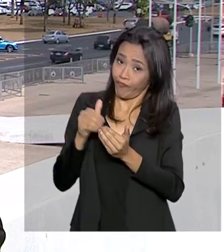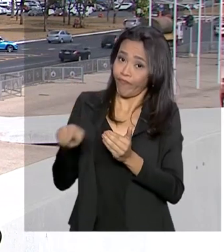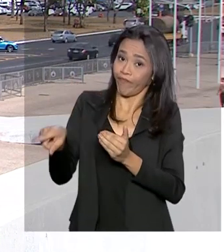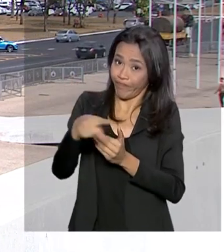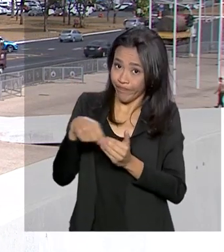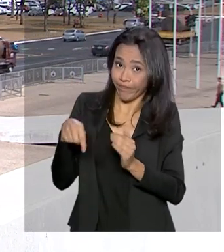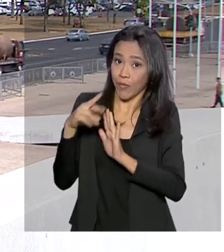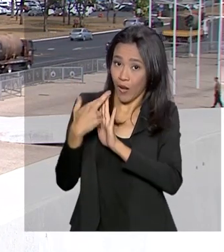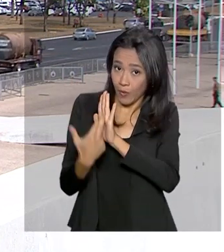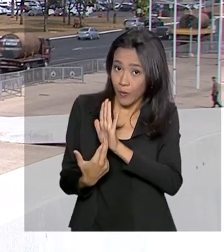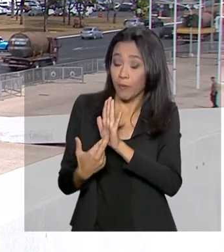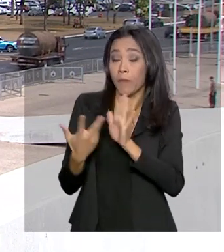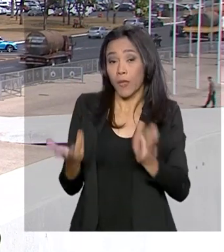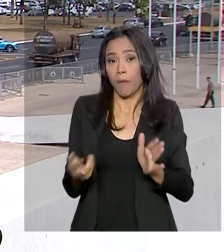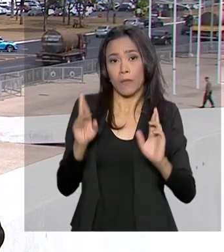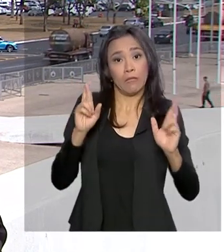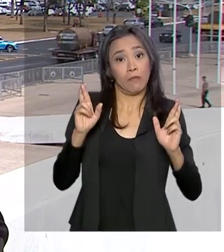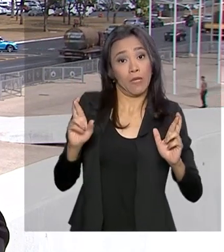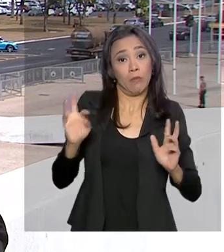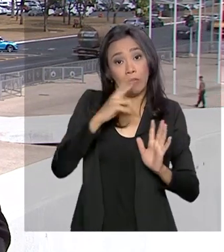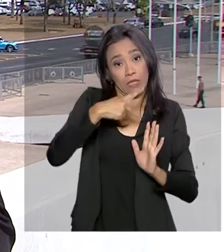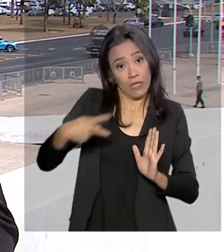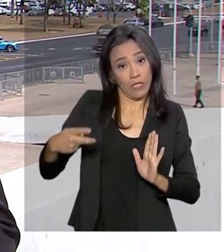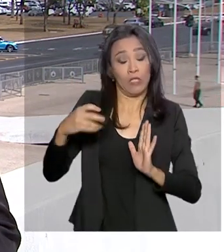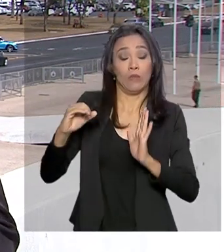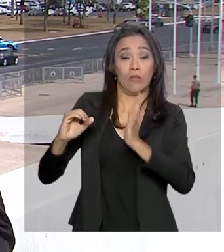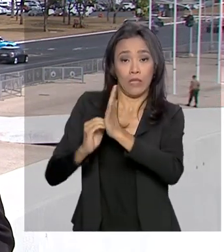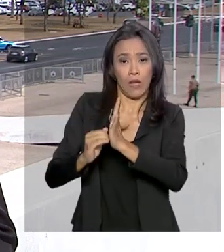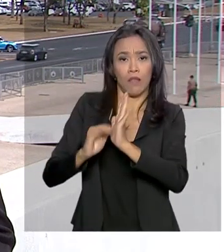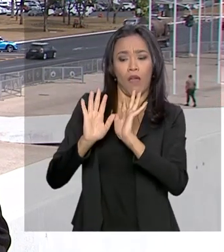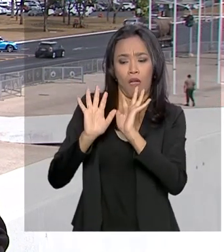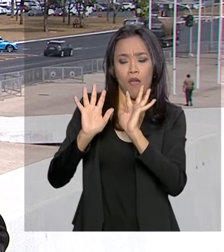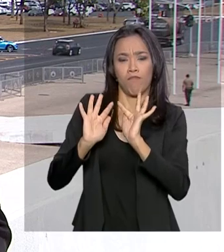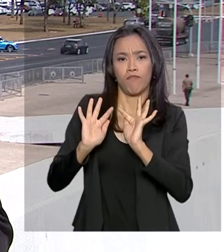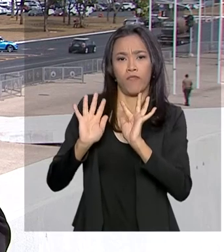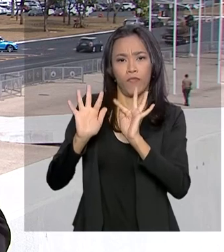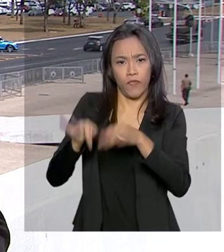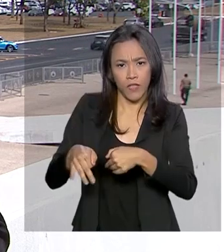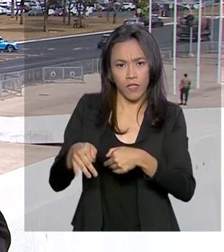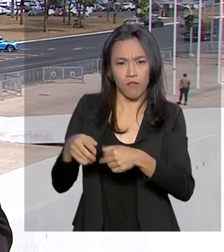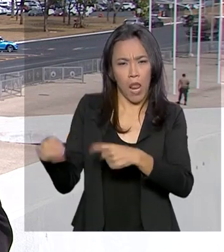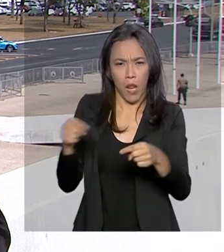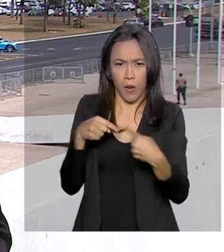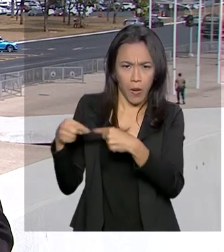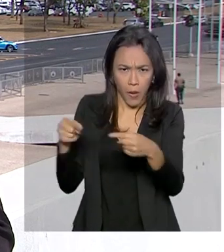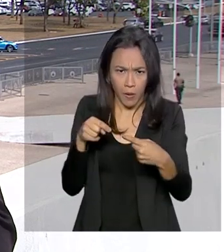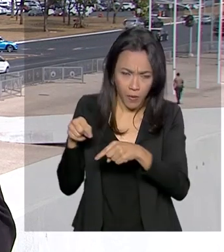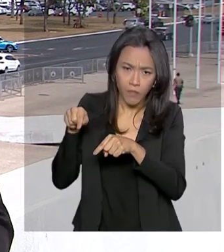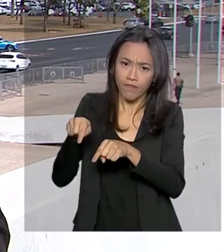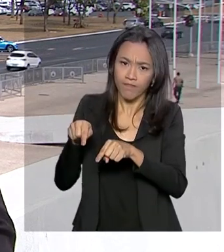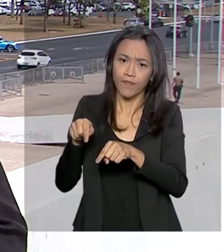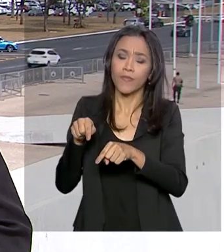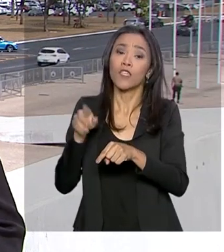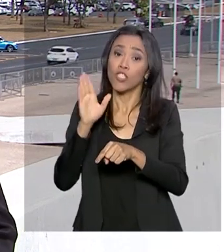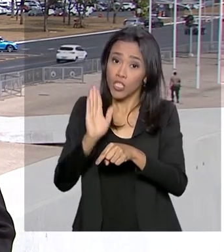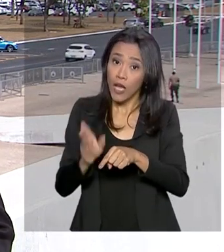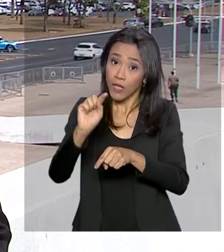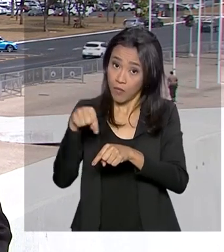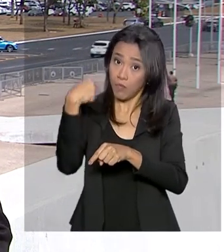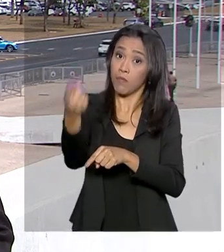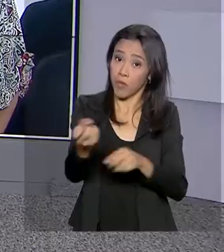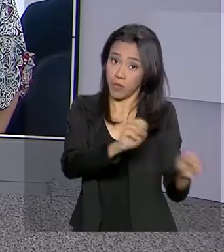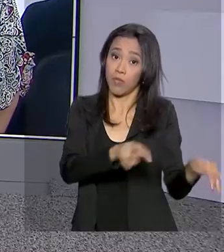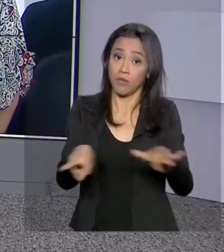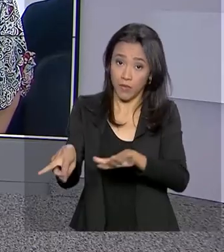A expectativa do presidente do Senado, Davi Alcolumbre, é terminar a tramitação desse assunto no Senado já na semana que vem,